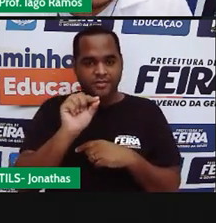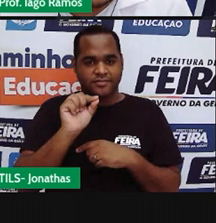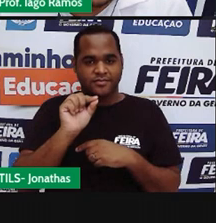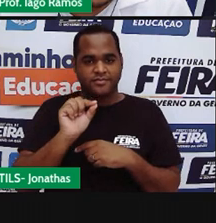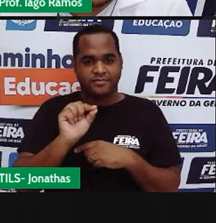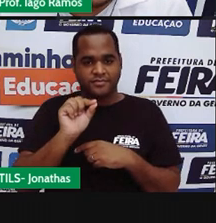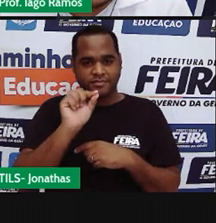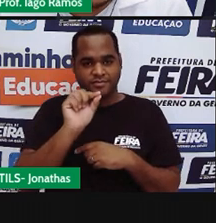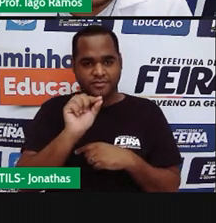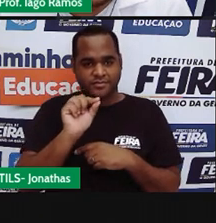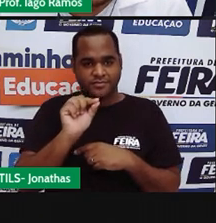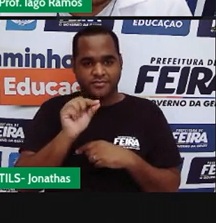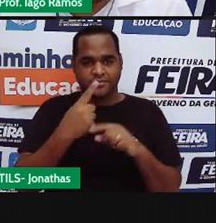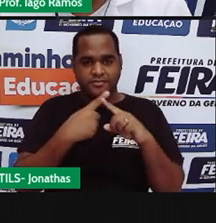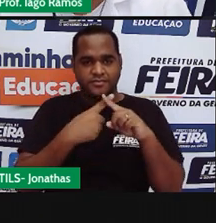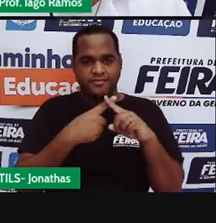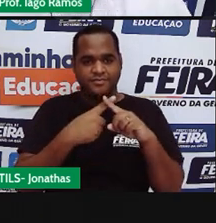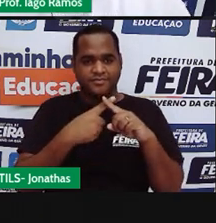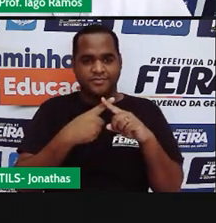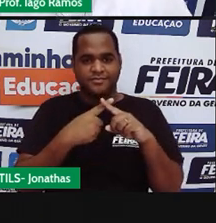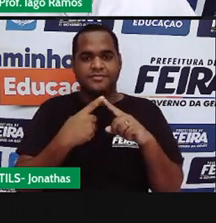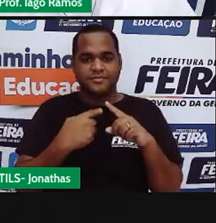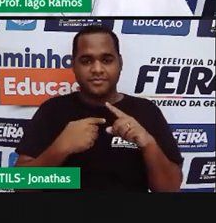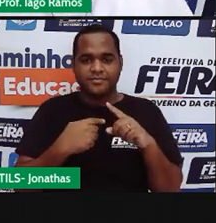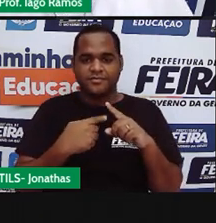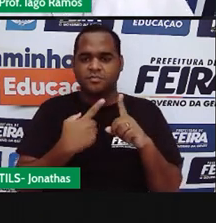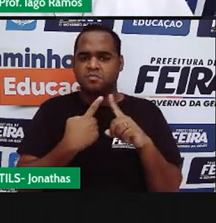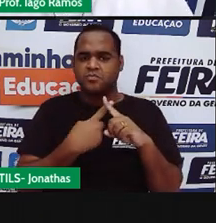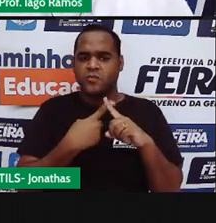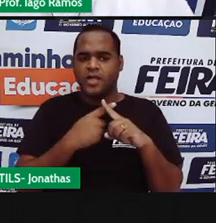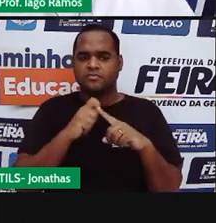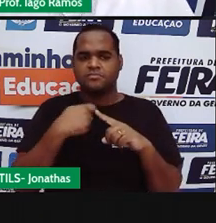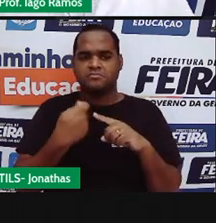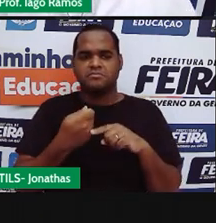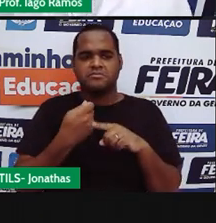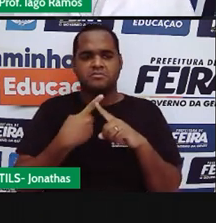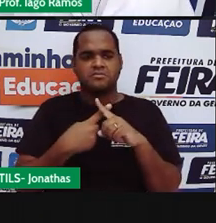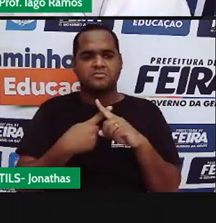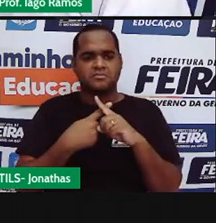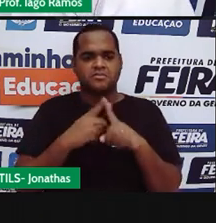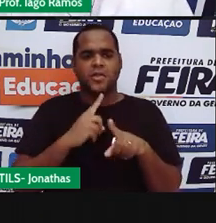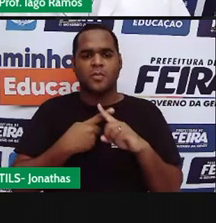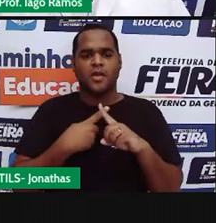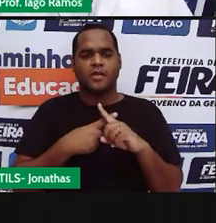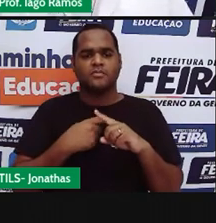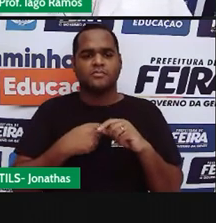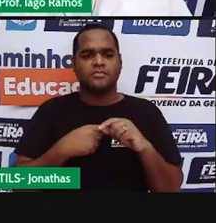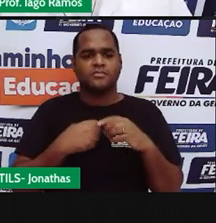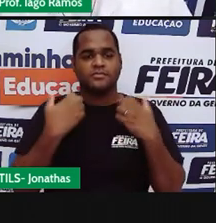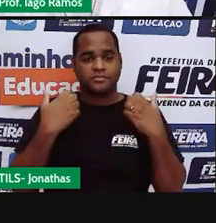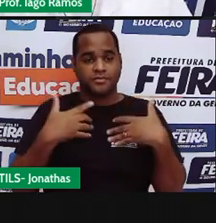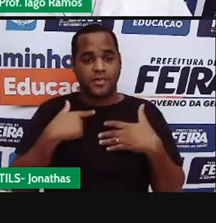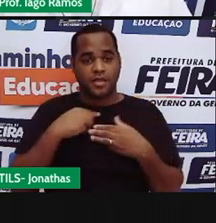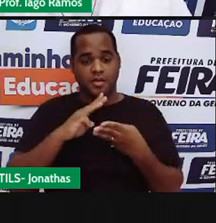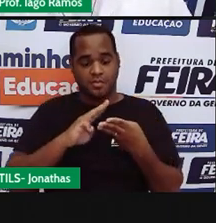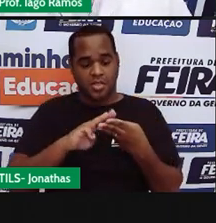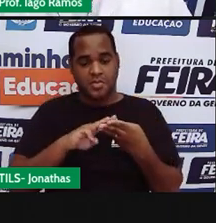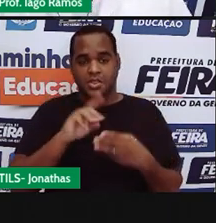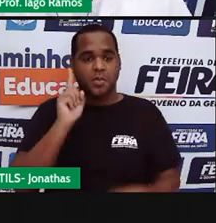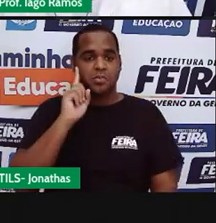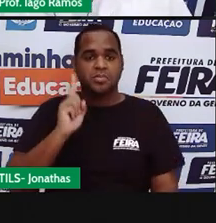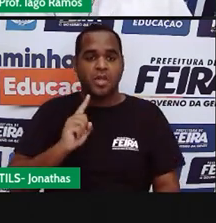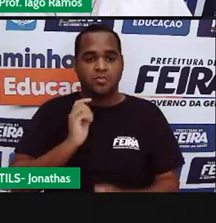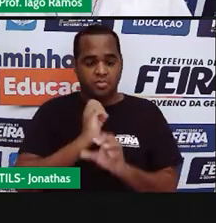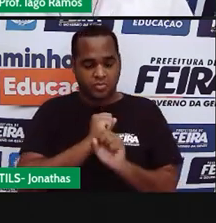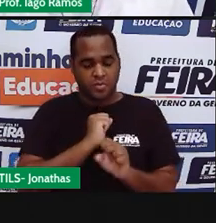Pronto. Deixa ele aqui, esse tamanhozinho mesmo. Por que que eu chamo de x? Porque em matemática quando a gente não sabe algum